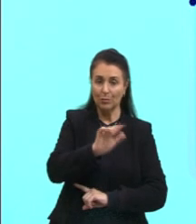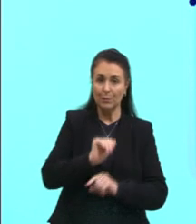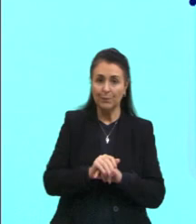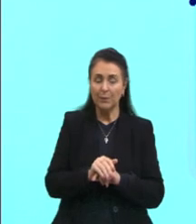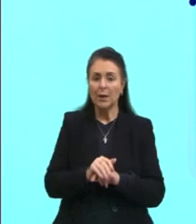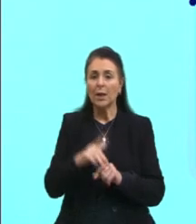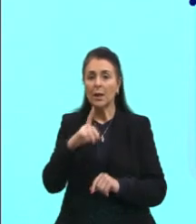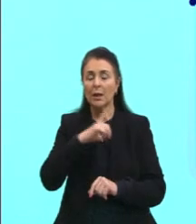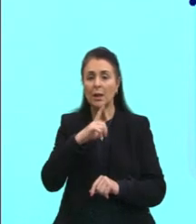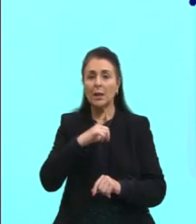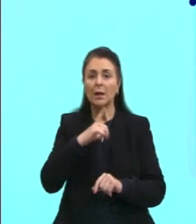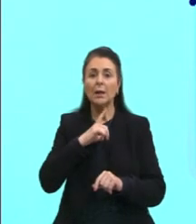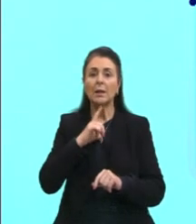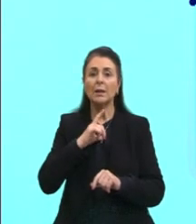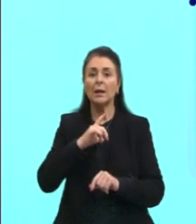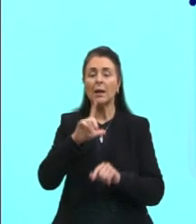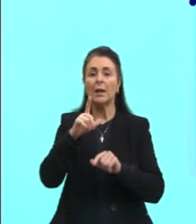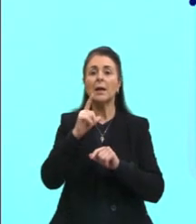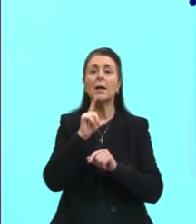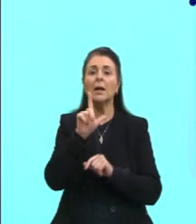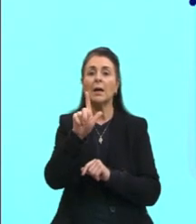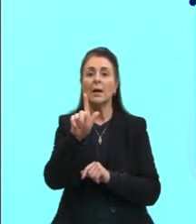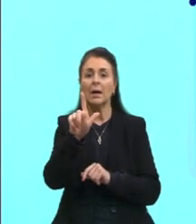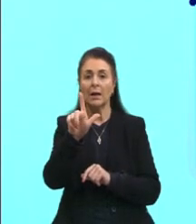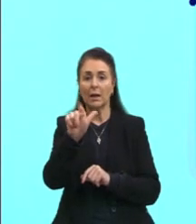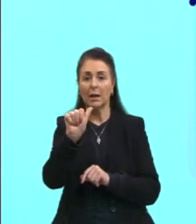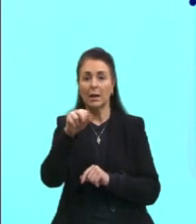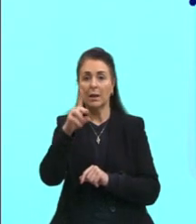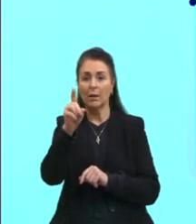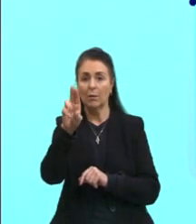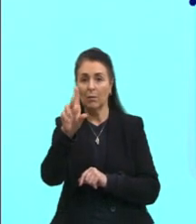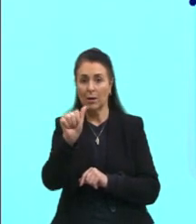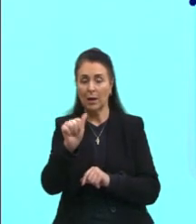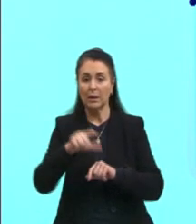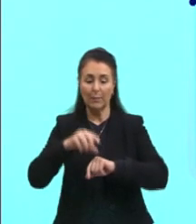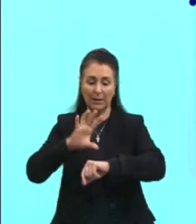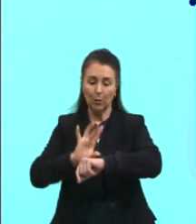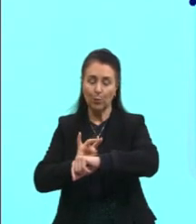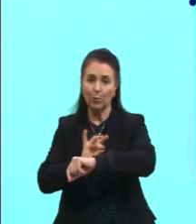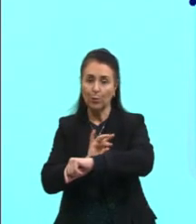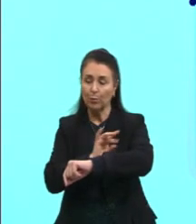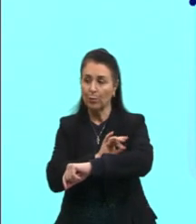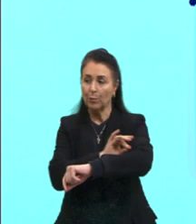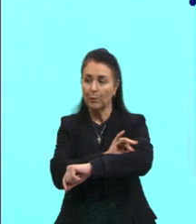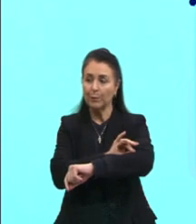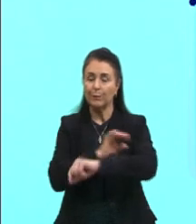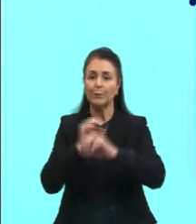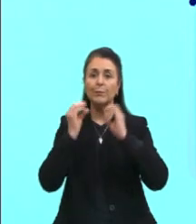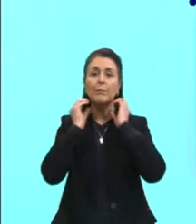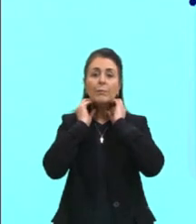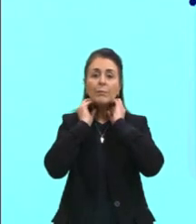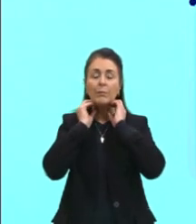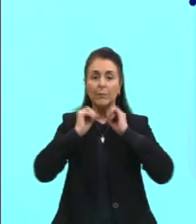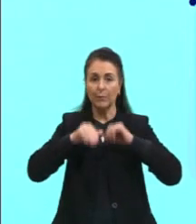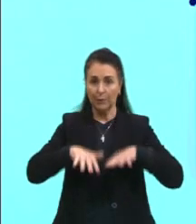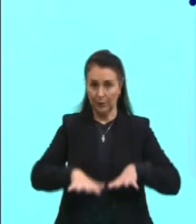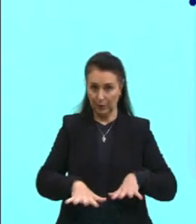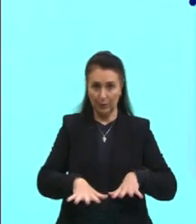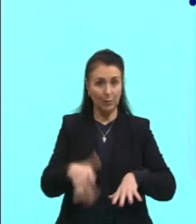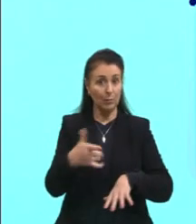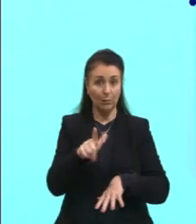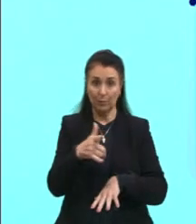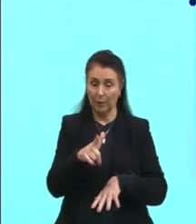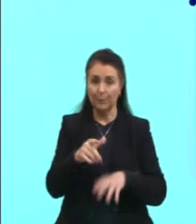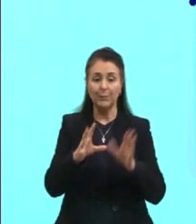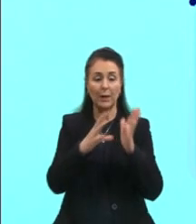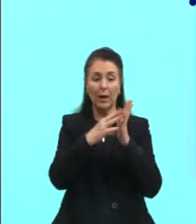Possuem glândulas de veneno e de muco. Veneno paratóide. A reprodução, então,